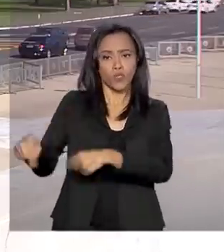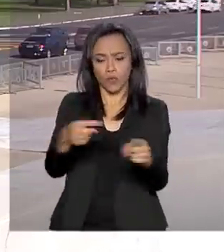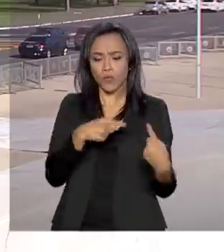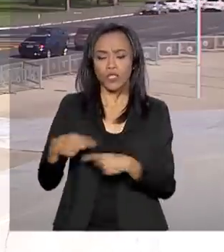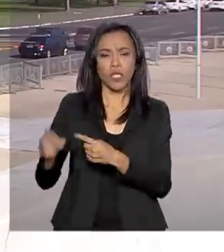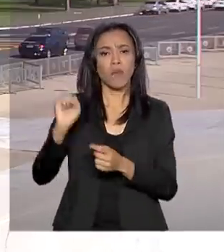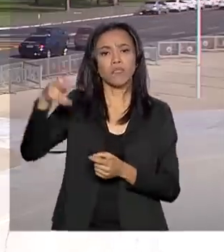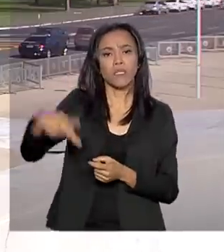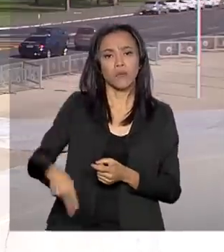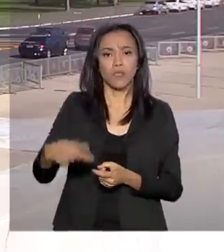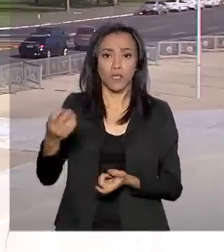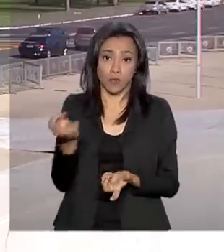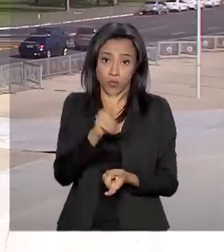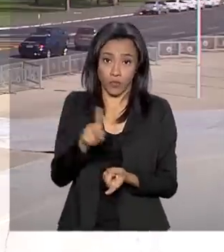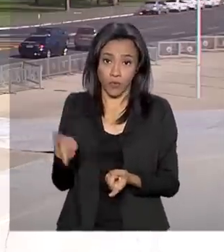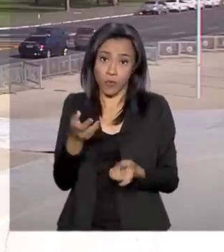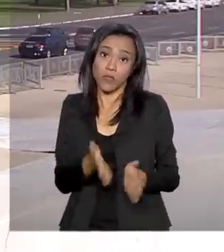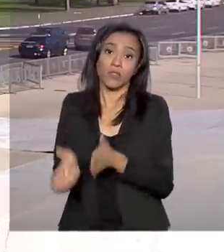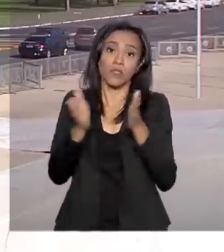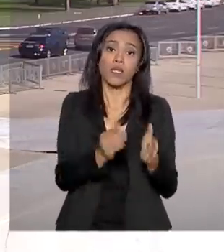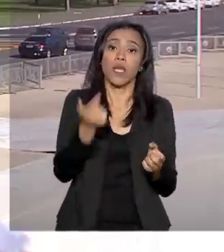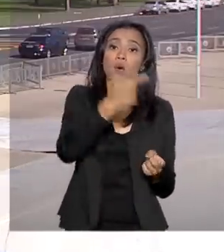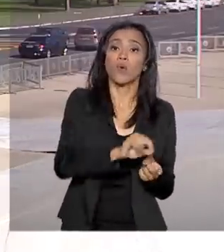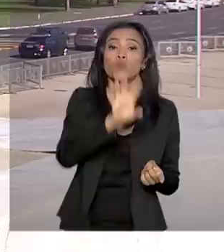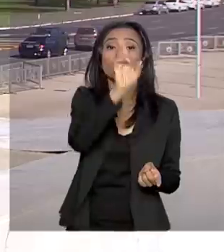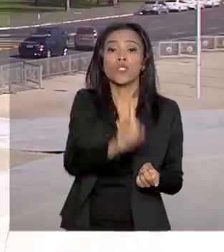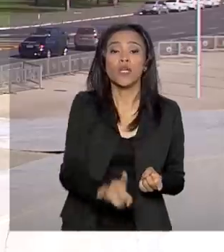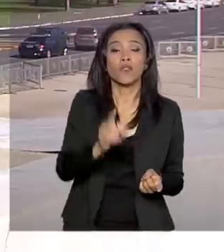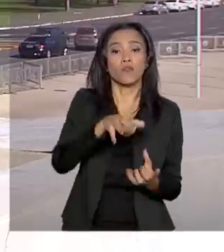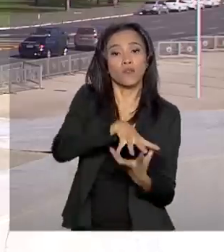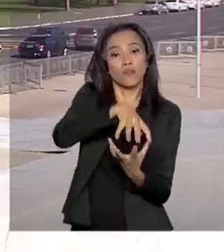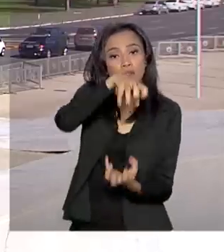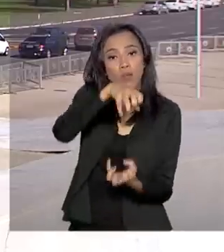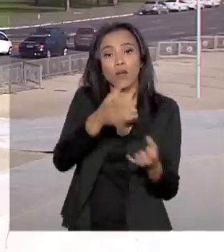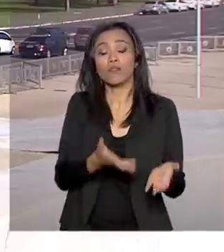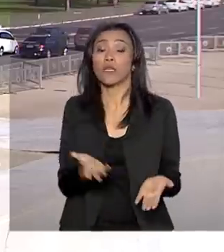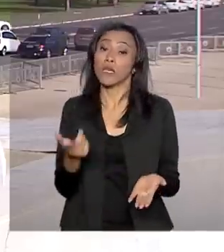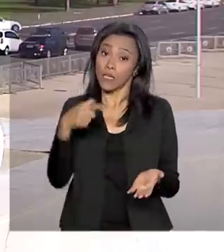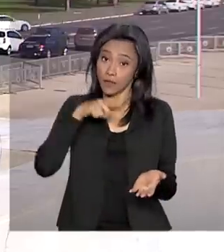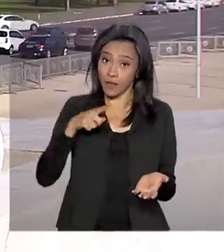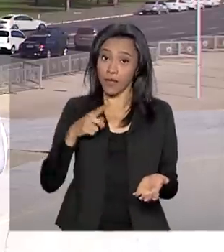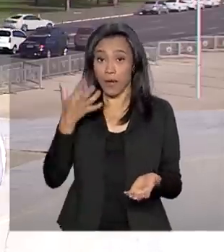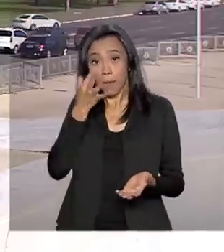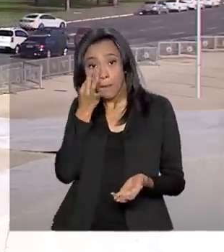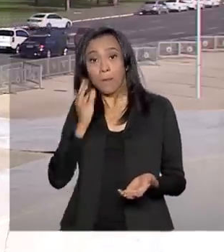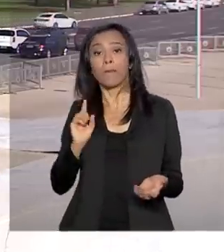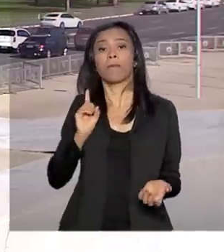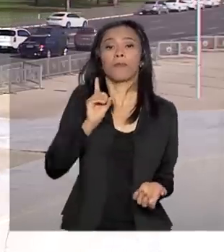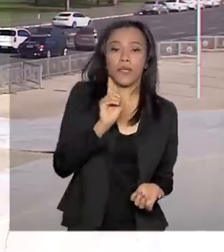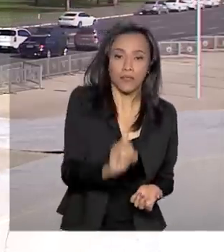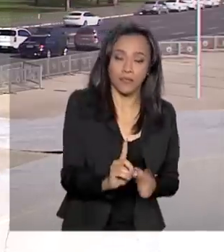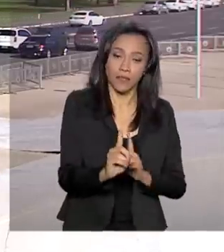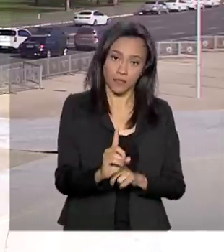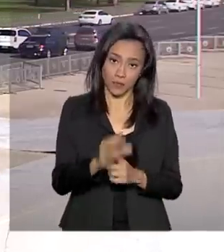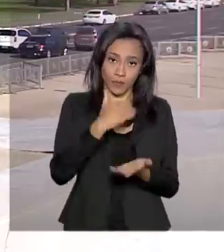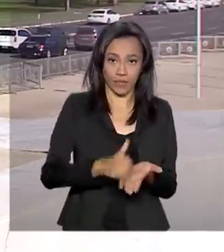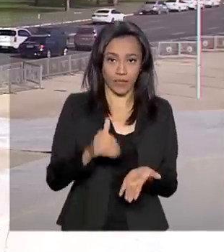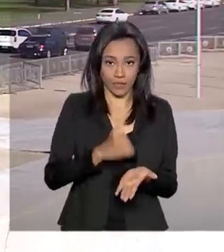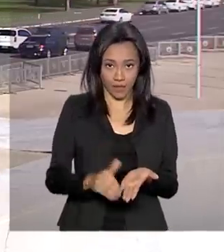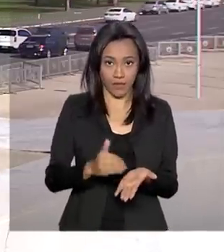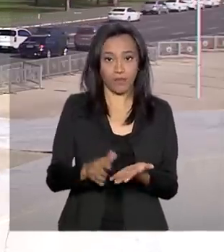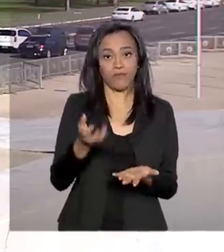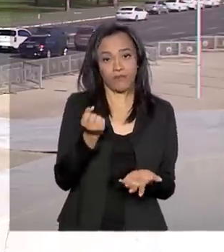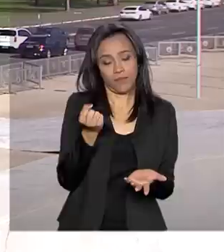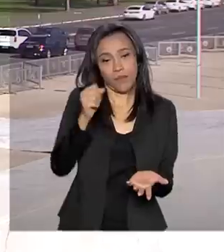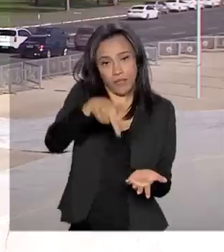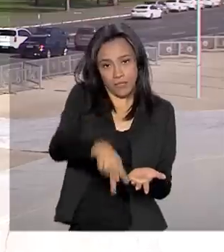professores e uma outra sobre os direitos dos idosos, essa última com a presença do secretário especial da Previdência, Rogério Marim. A